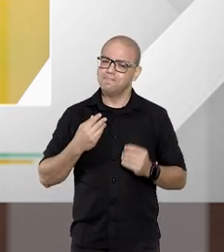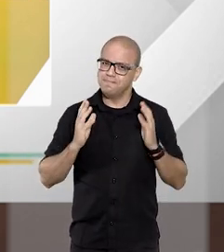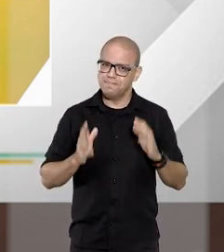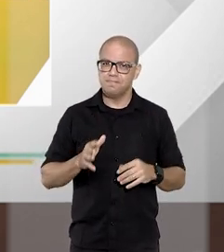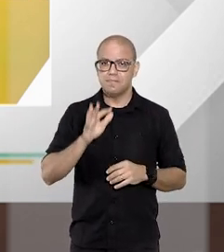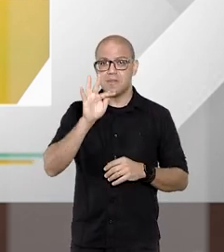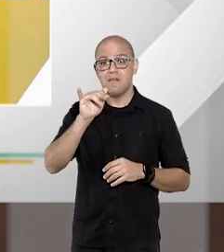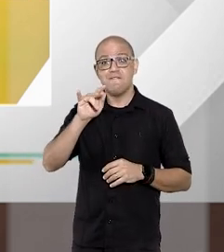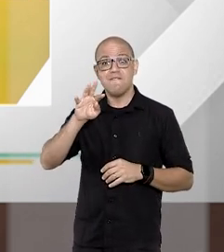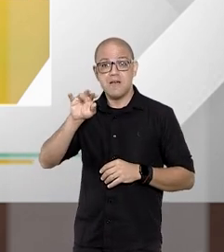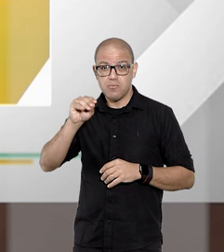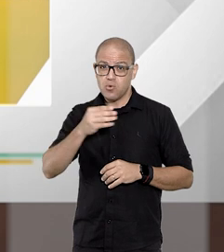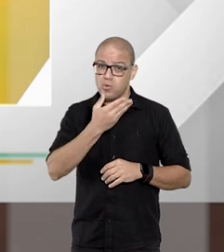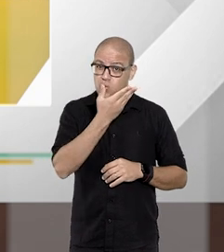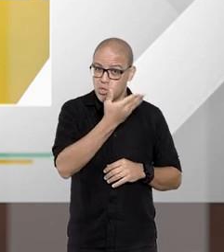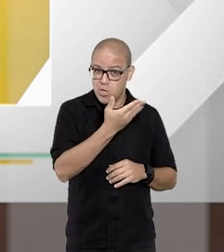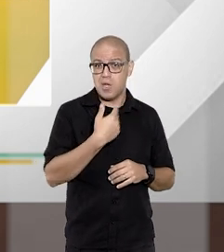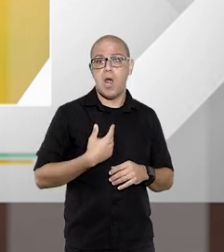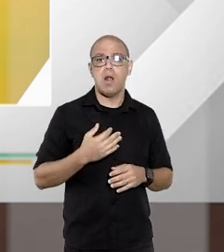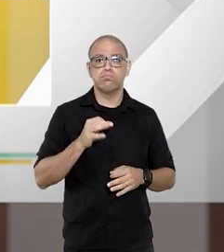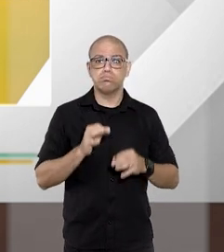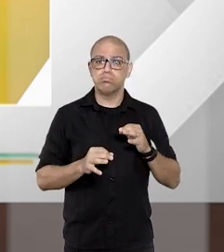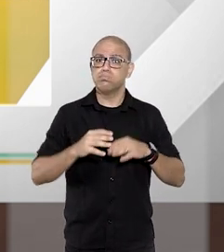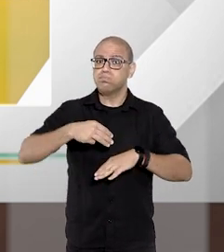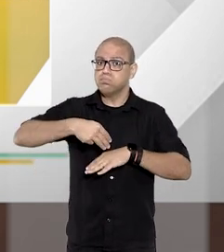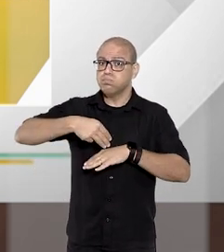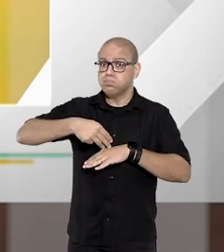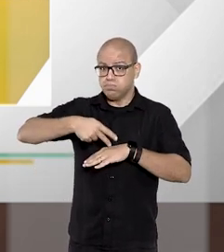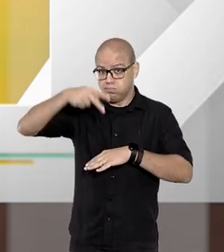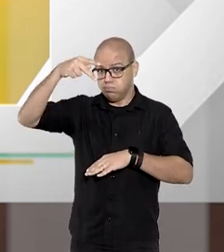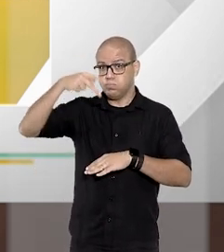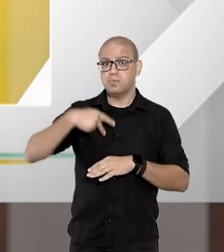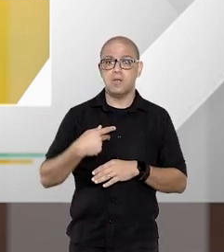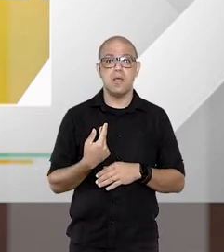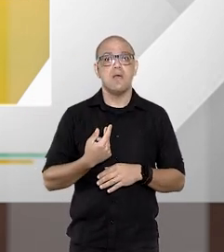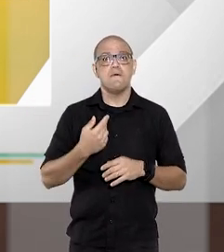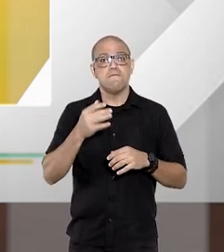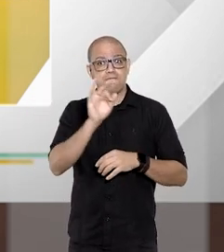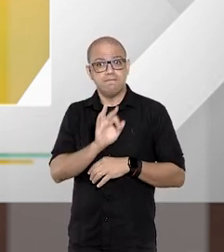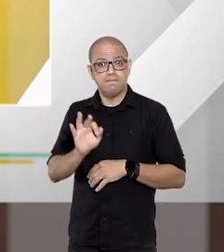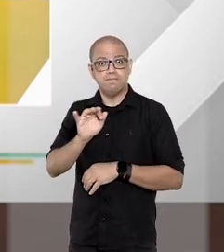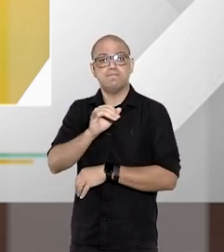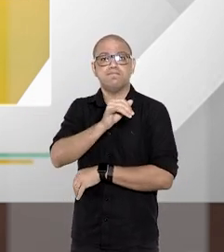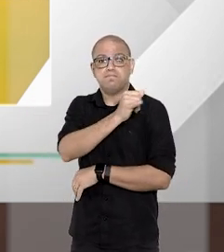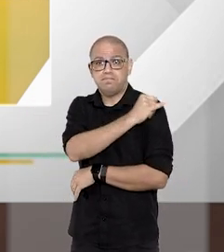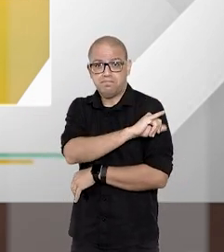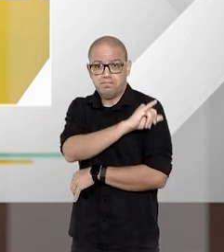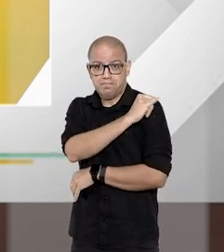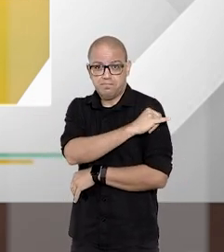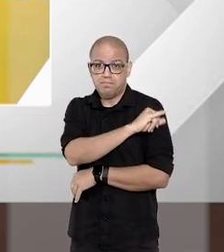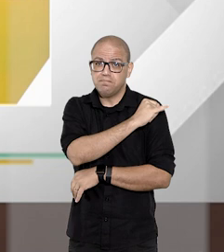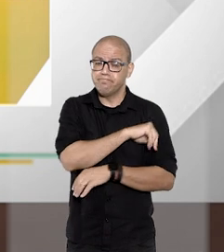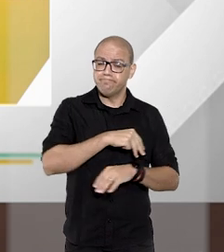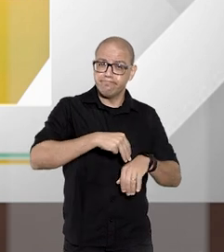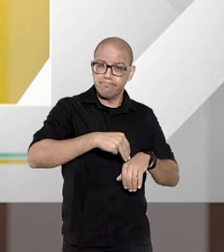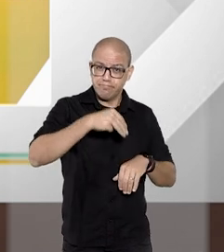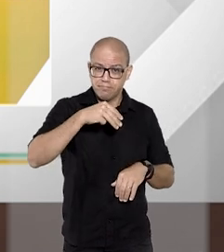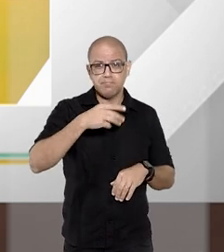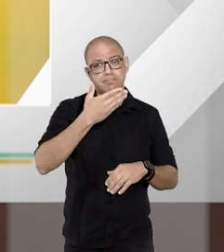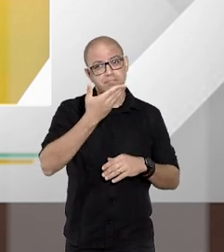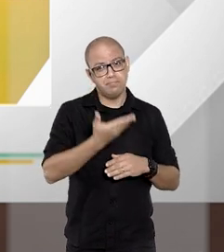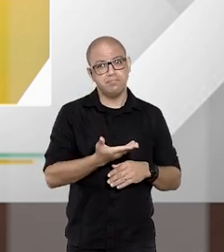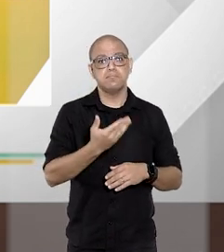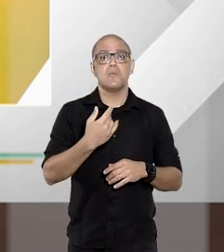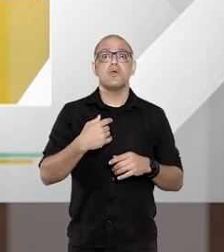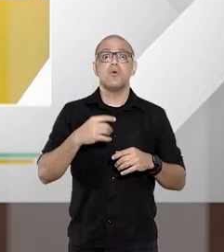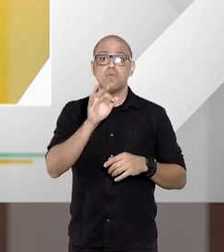a gente. Fábio Porto é pós-graduado em Direito Privado na Universidade Federal Fluminense, mestre em Direito na Universidade do